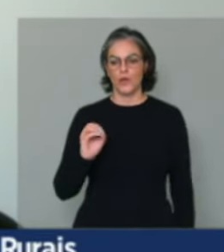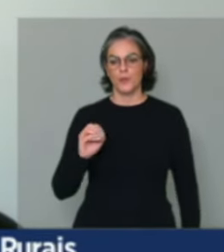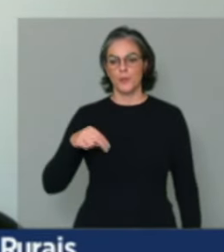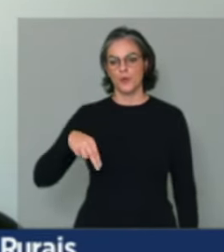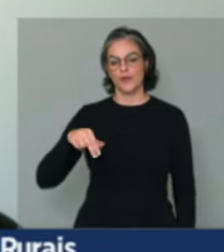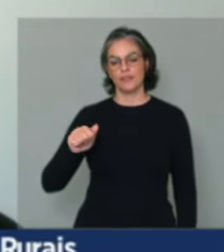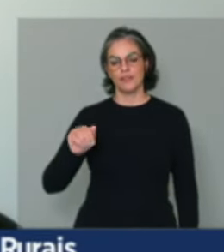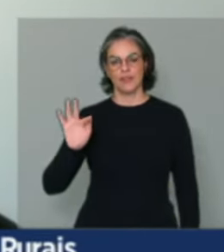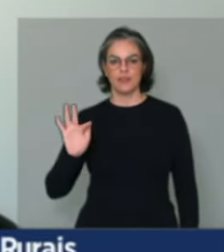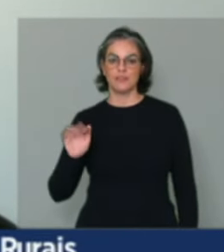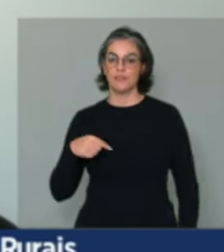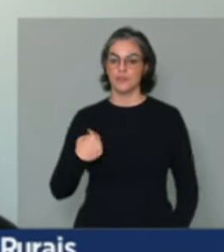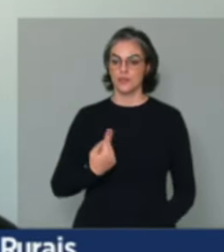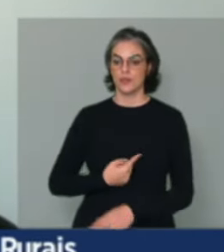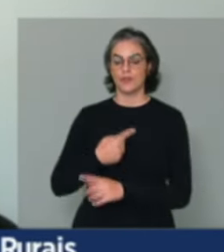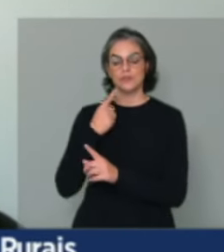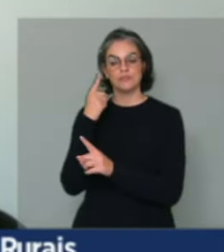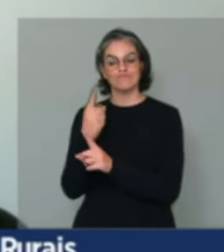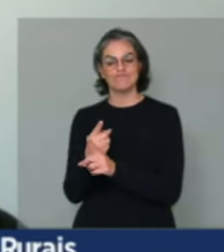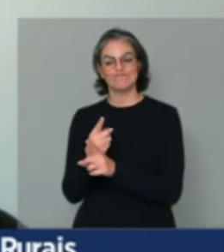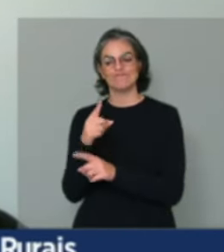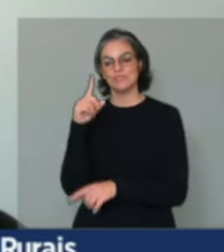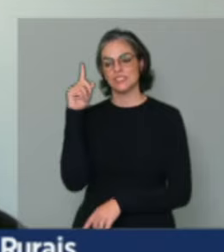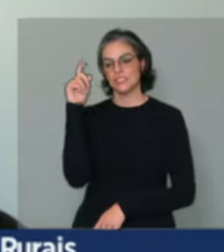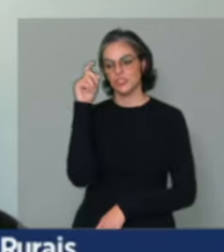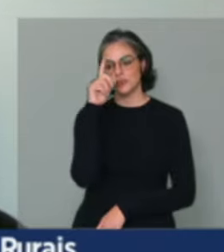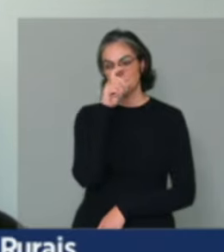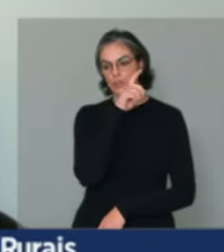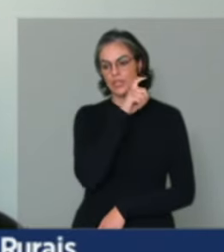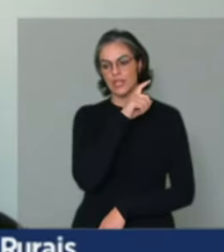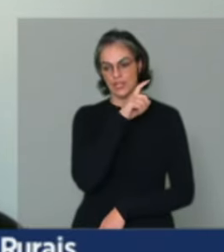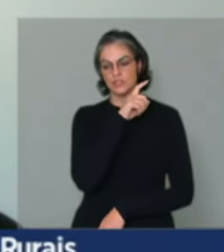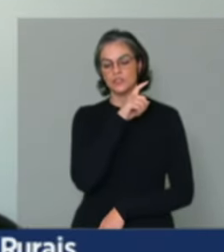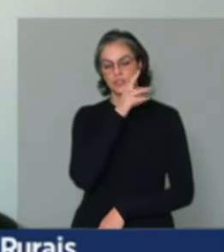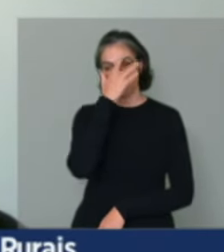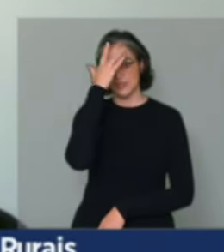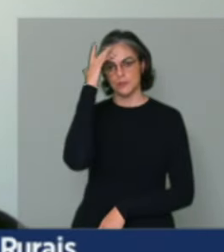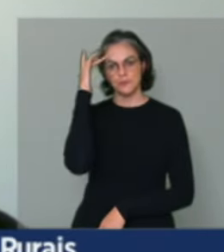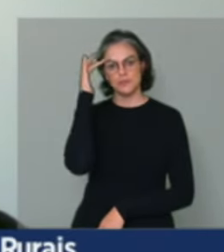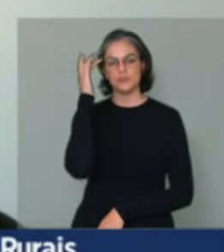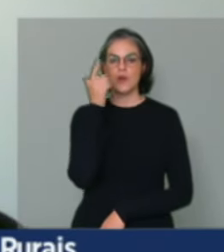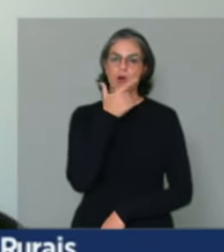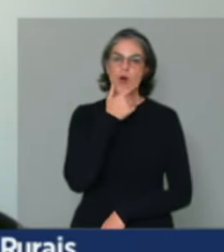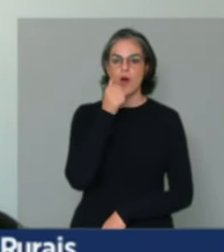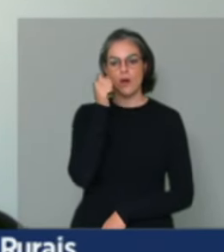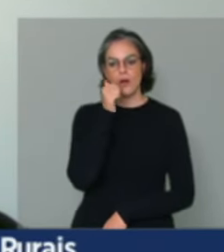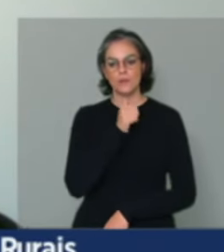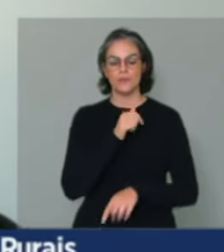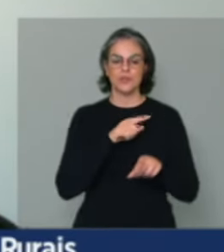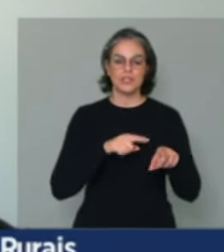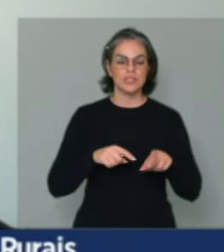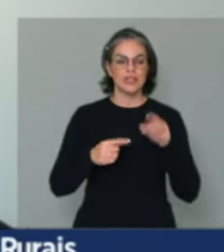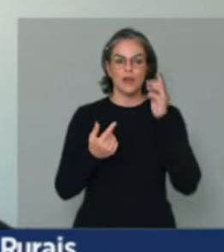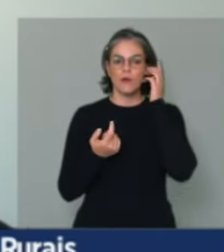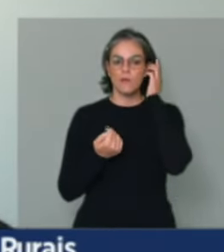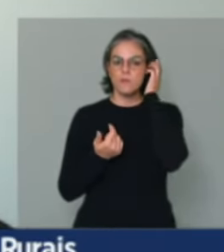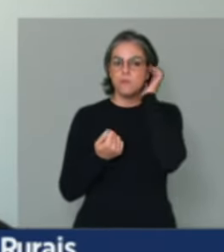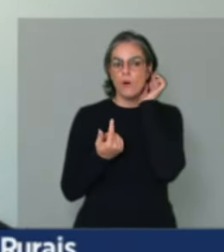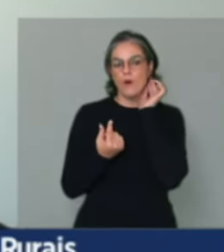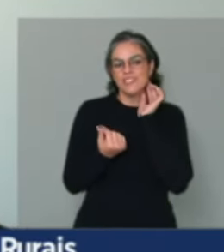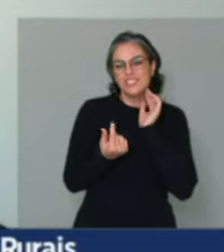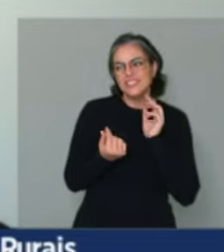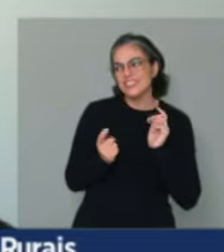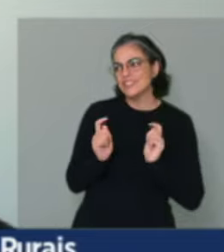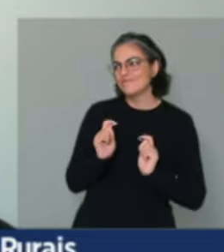identificado uma dificuldade daqueles agricultores e agricultoras que são menos capitalizados, que são um nível de